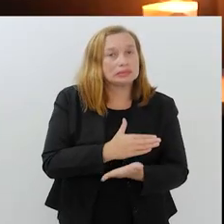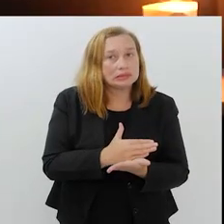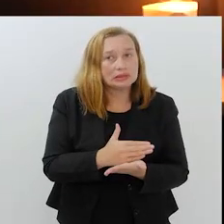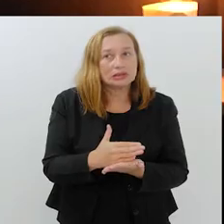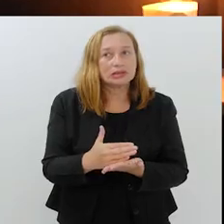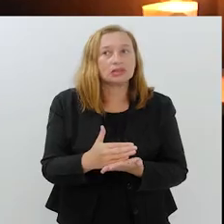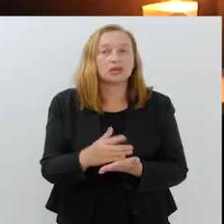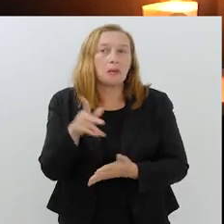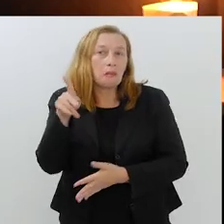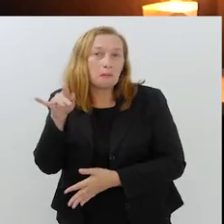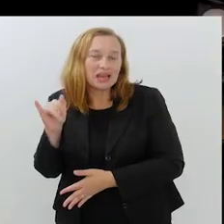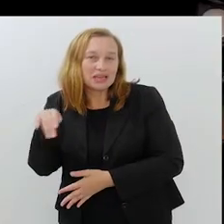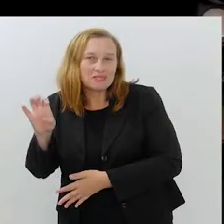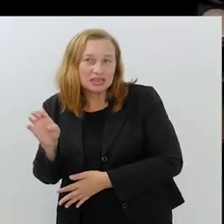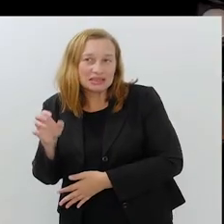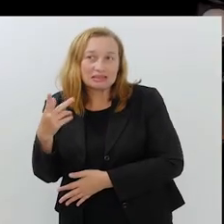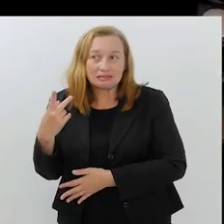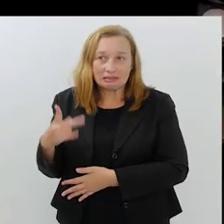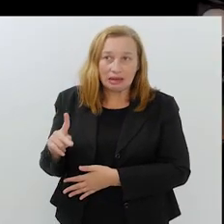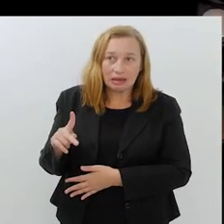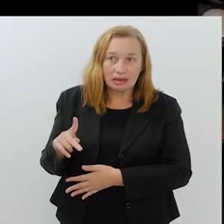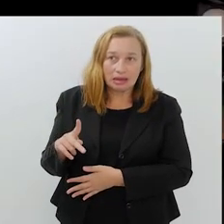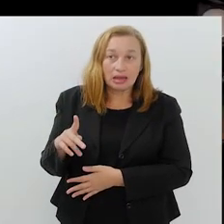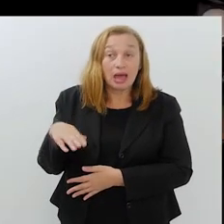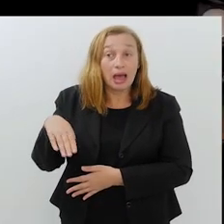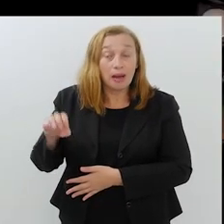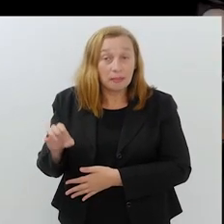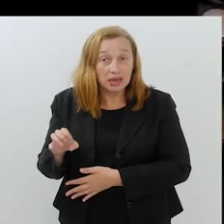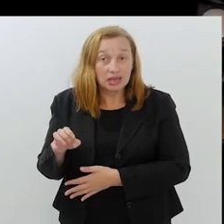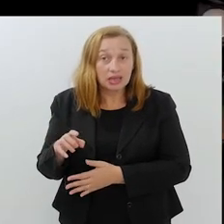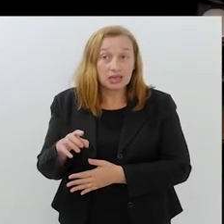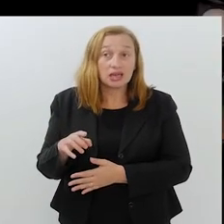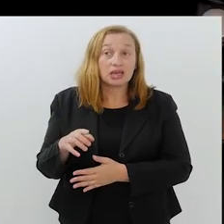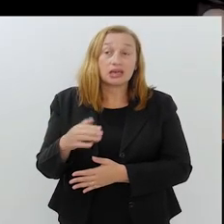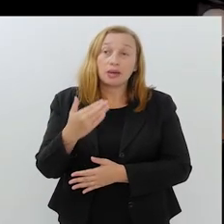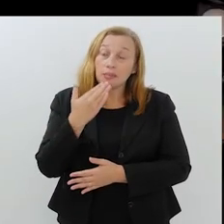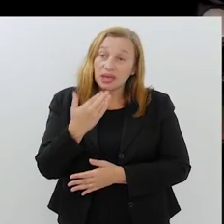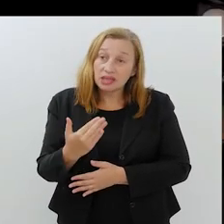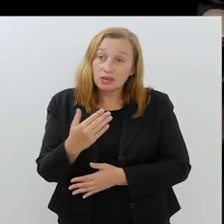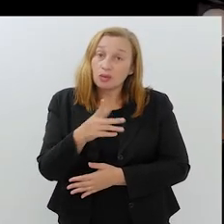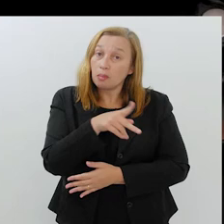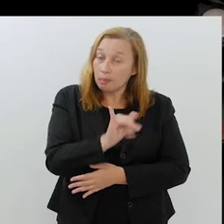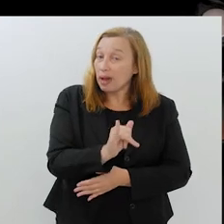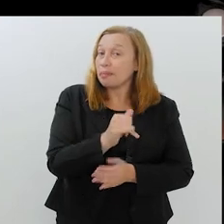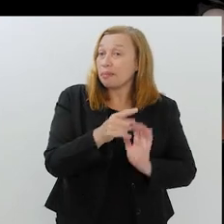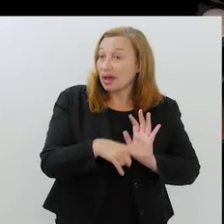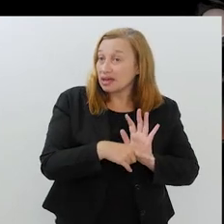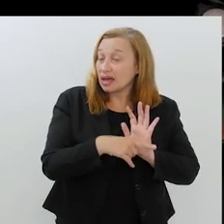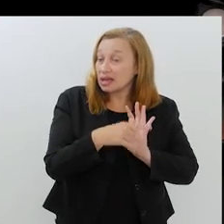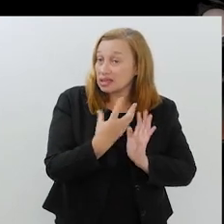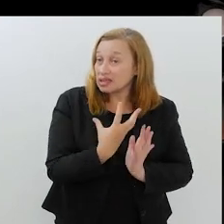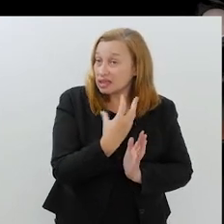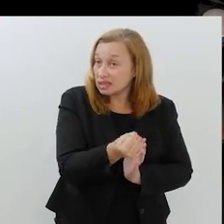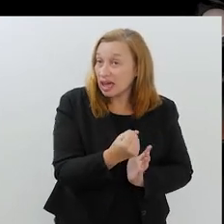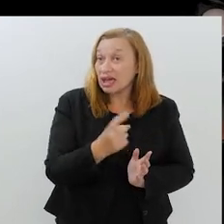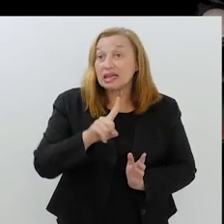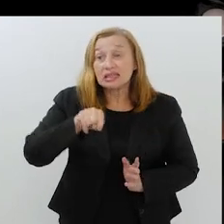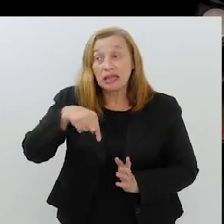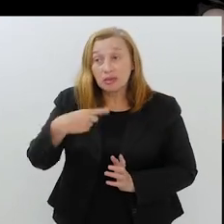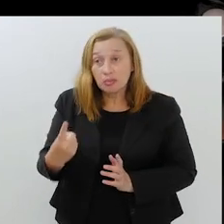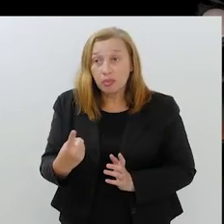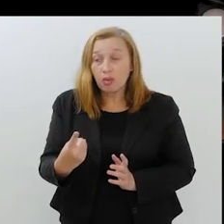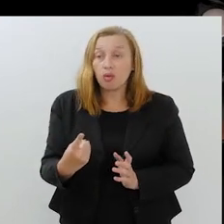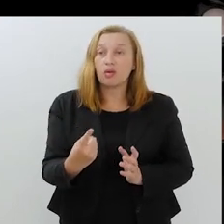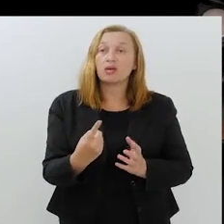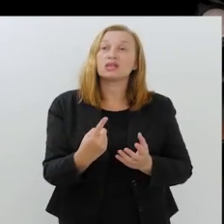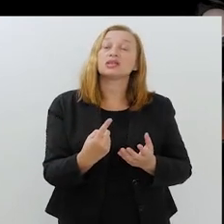no início, com os pais. Foi a mãe que convenceu o pai e depois dela ter que convencer